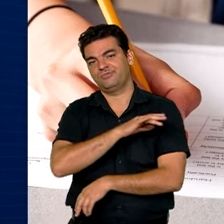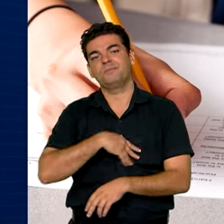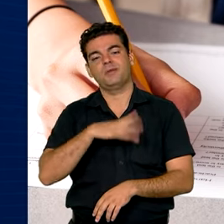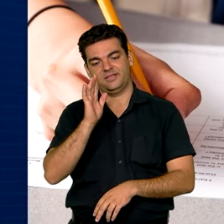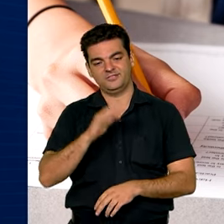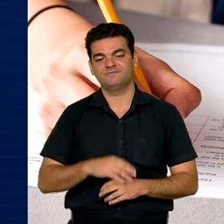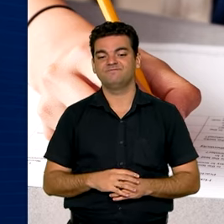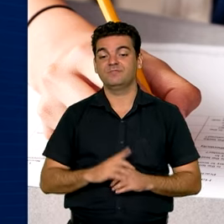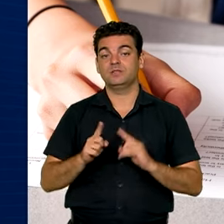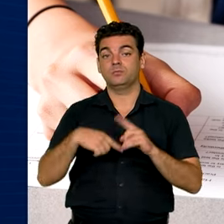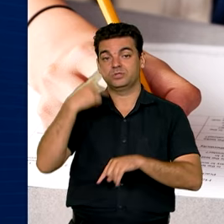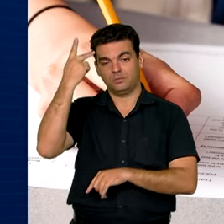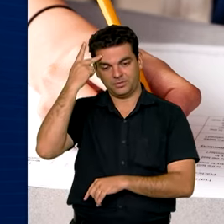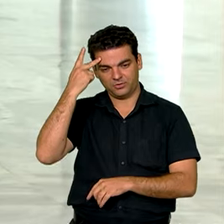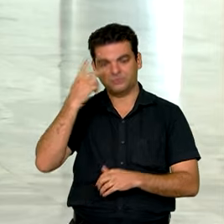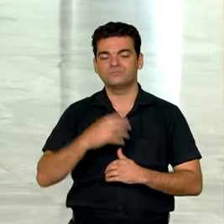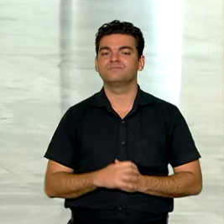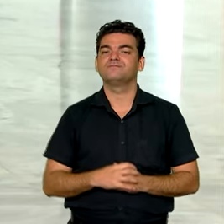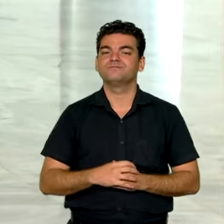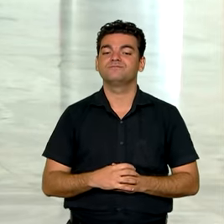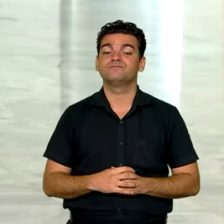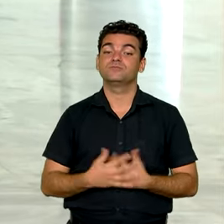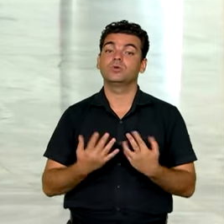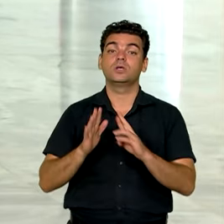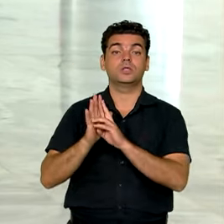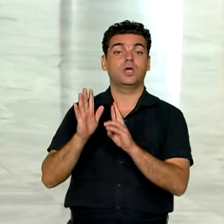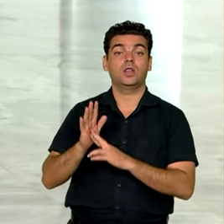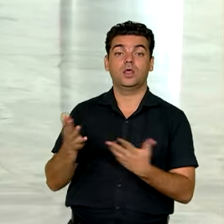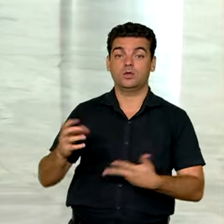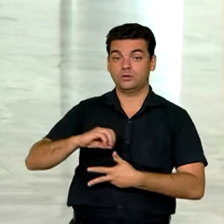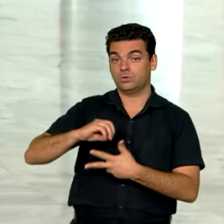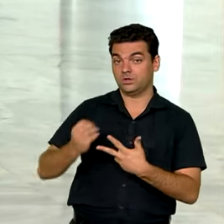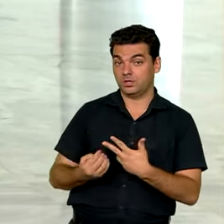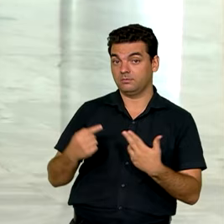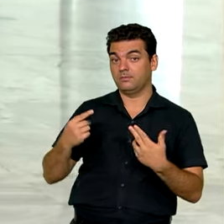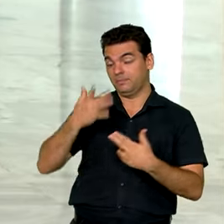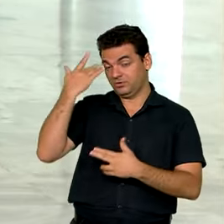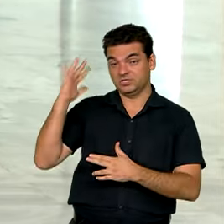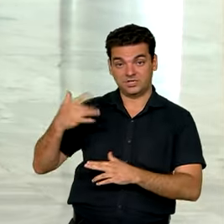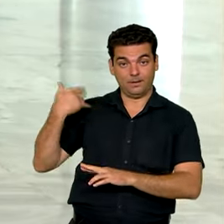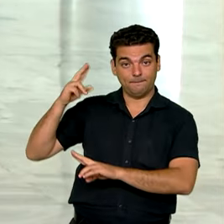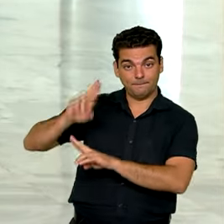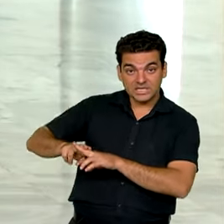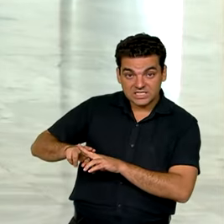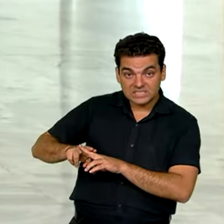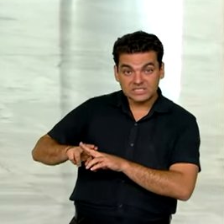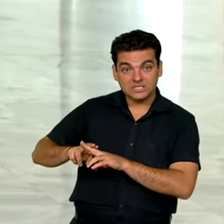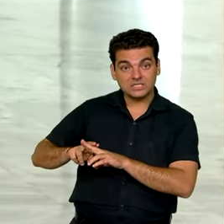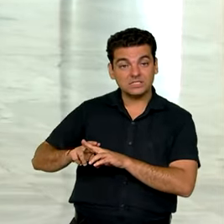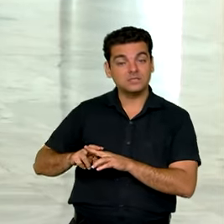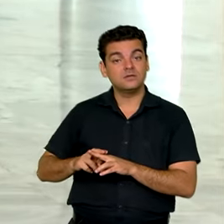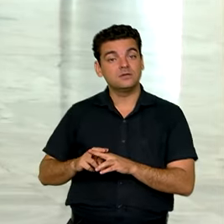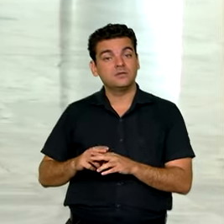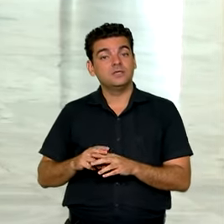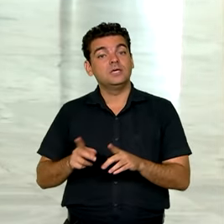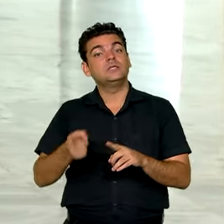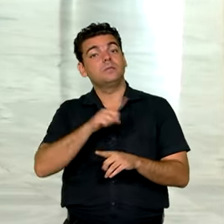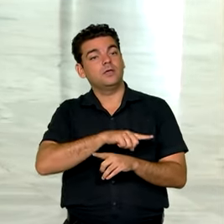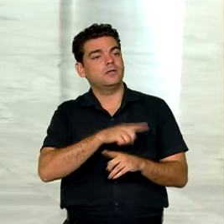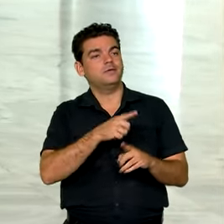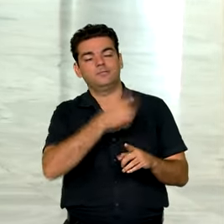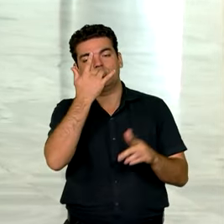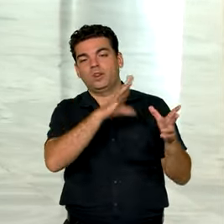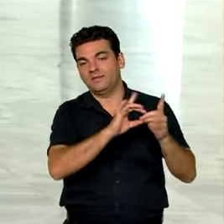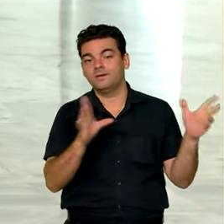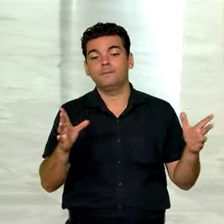Janeiro, seguido por São Paulo. As regras do Enem para privados de liberdade e reaplicação são as mesmas